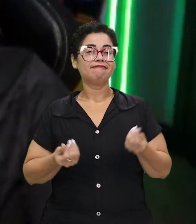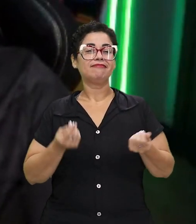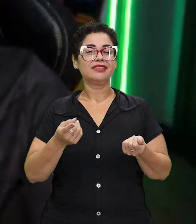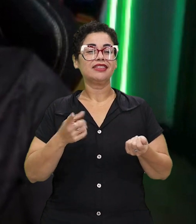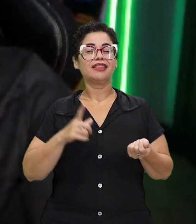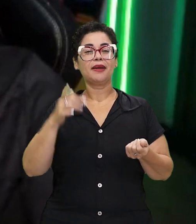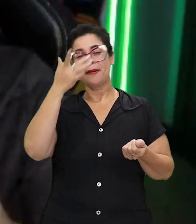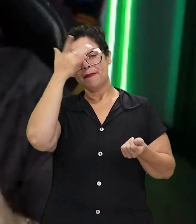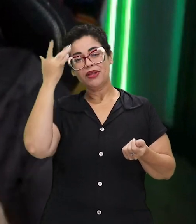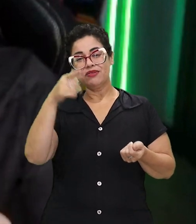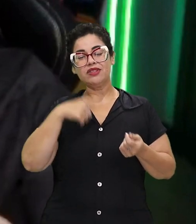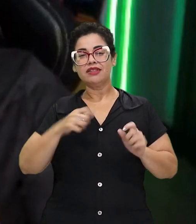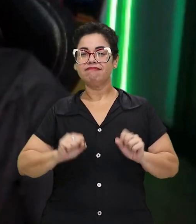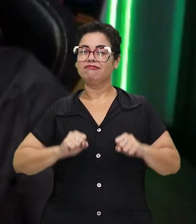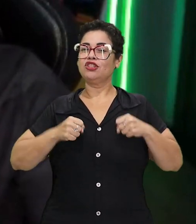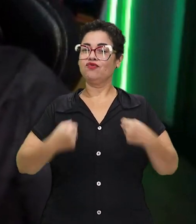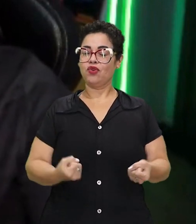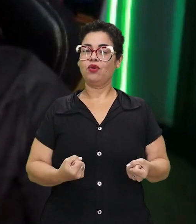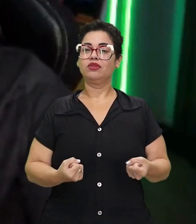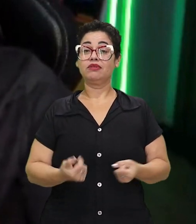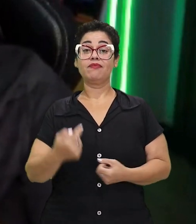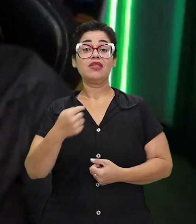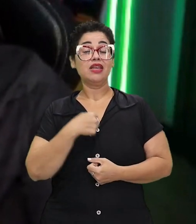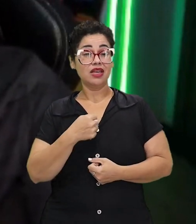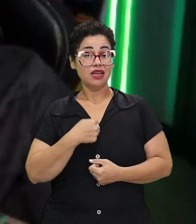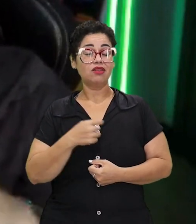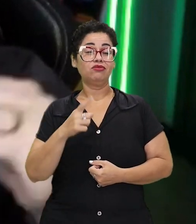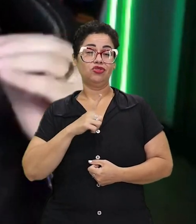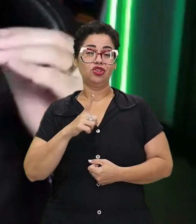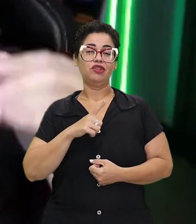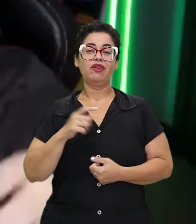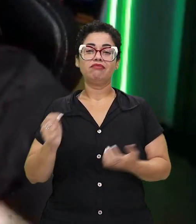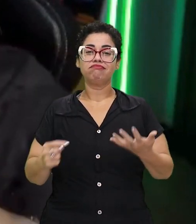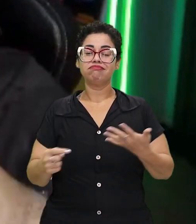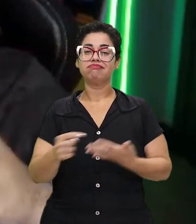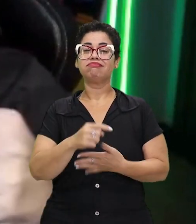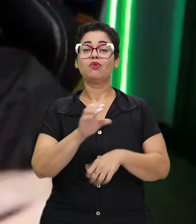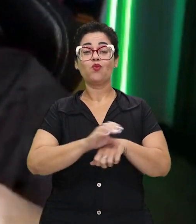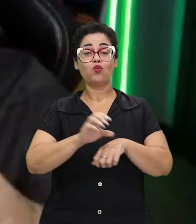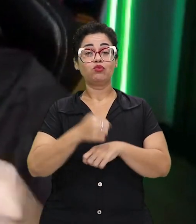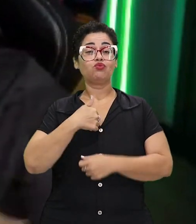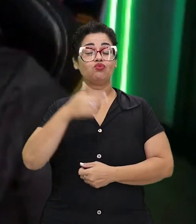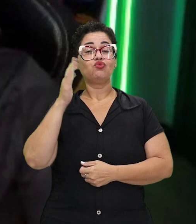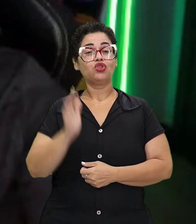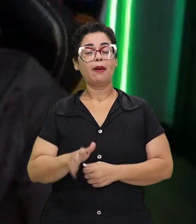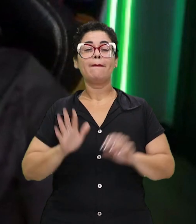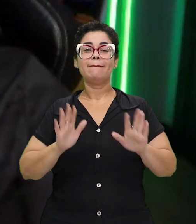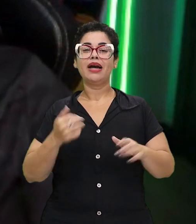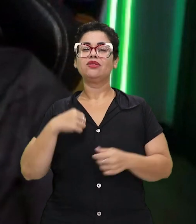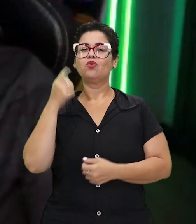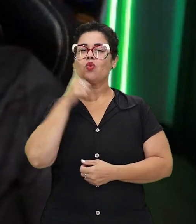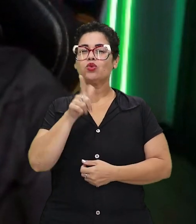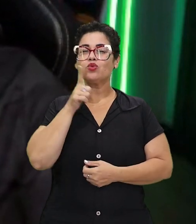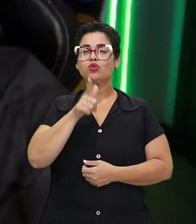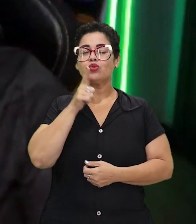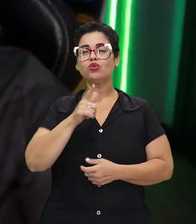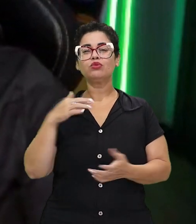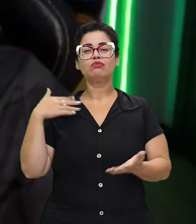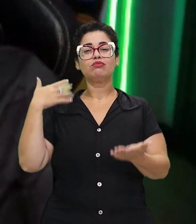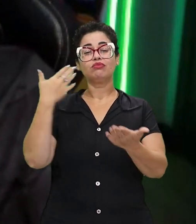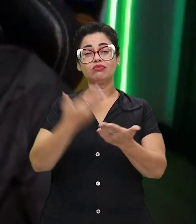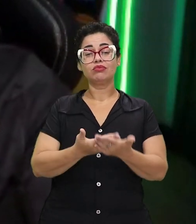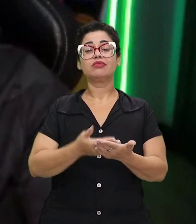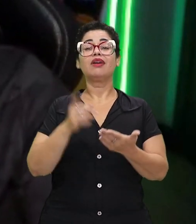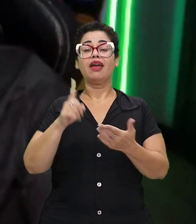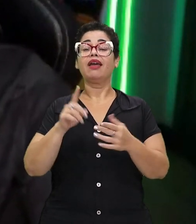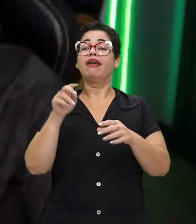seja uma pessoa ali dedicada mesmo. Eu tive alguns, fiz alguns cursos já, mas tudo que eu consegui, eu